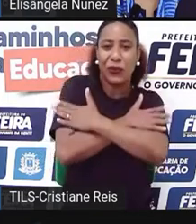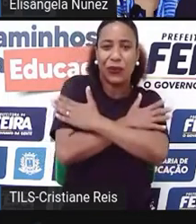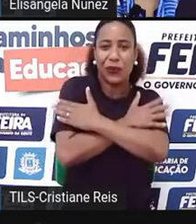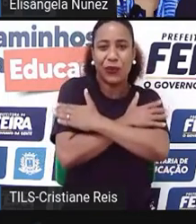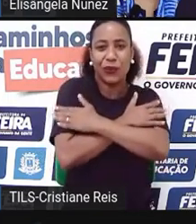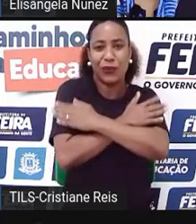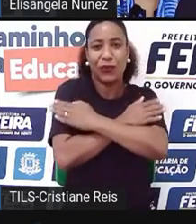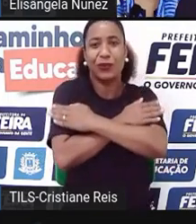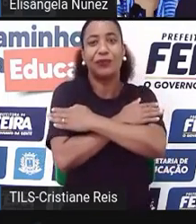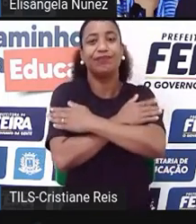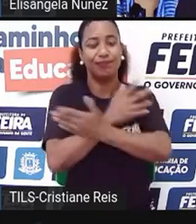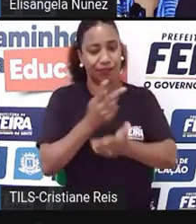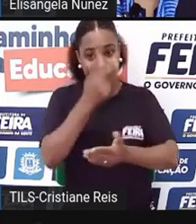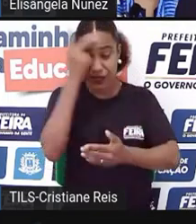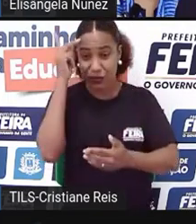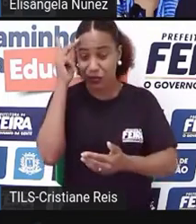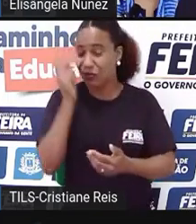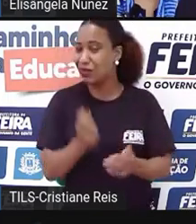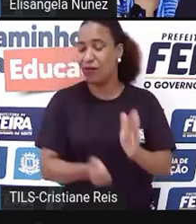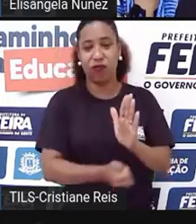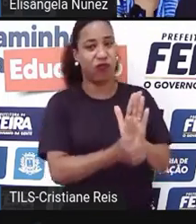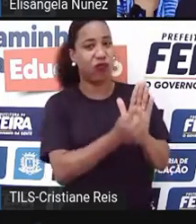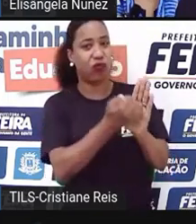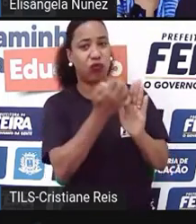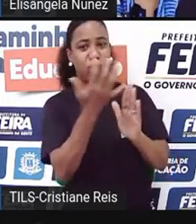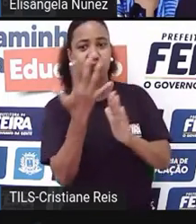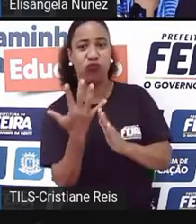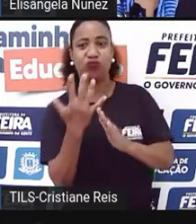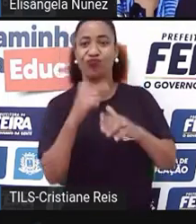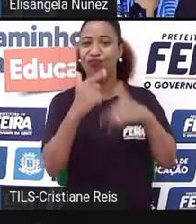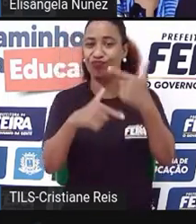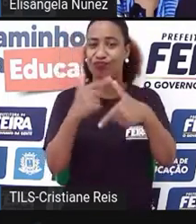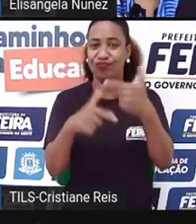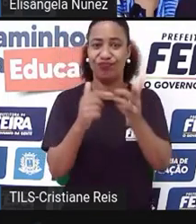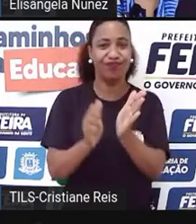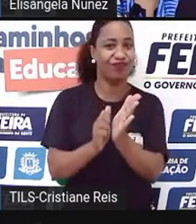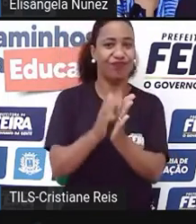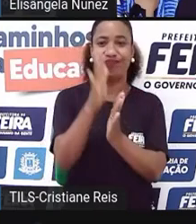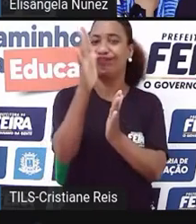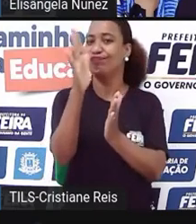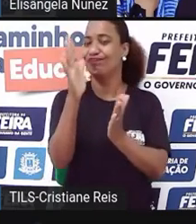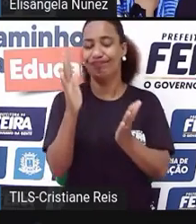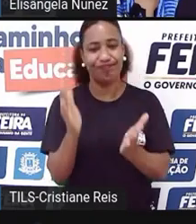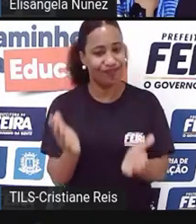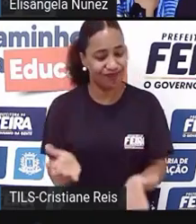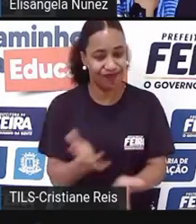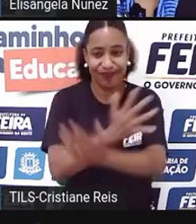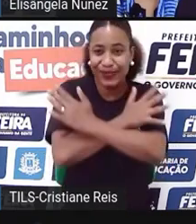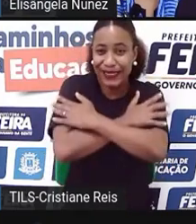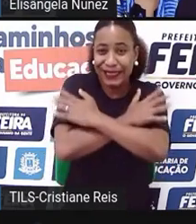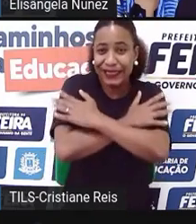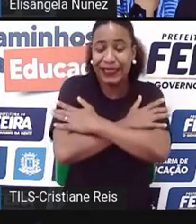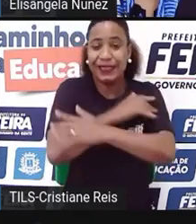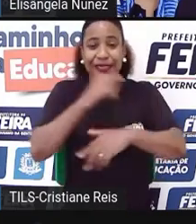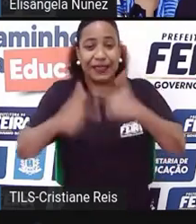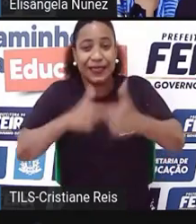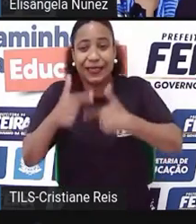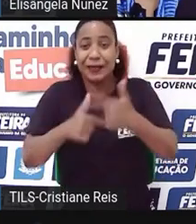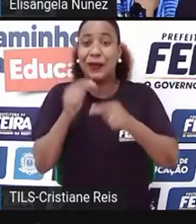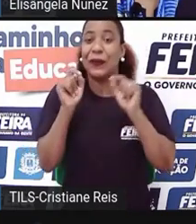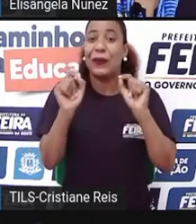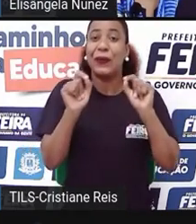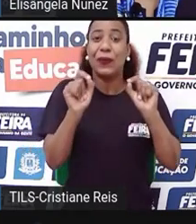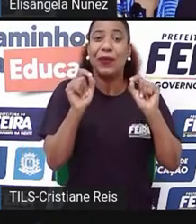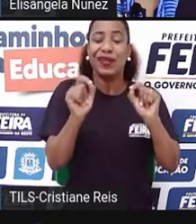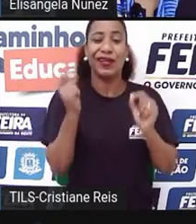pessoas. Quantas e quantas pessoas tiveram que se redescobrir, virar a vida de cabeça para baixo nessa